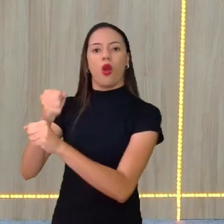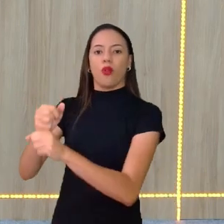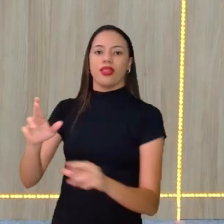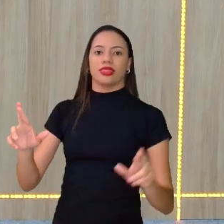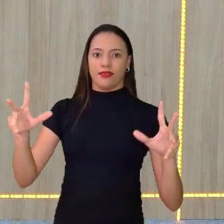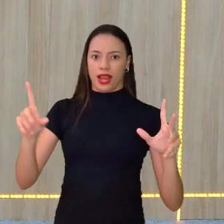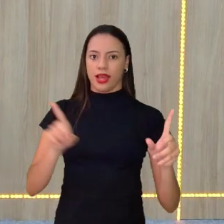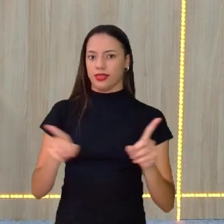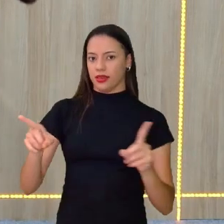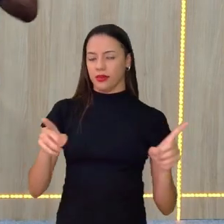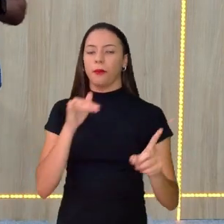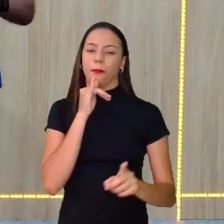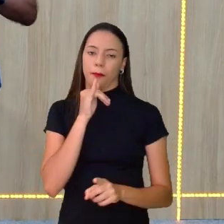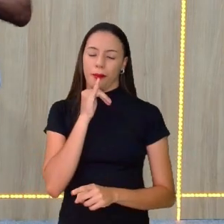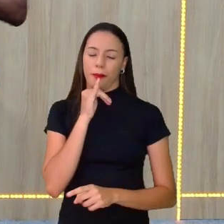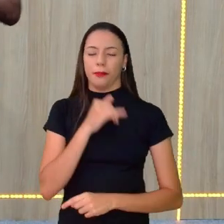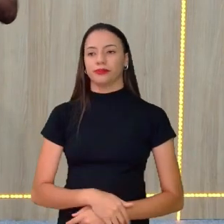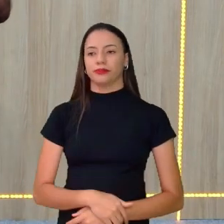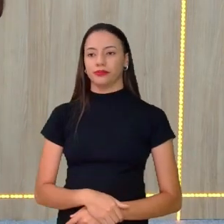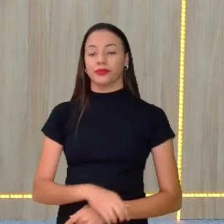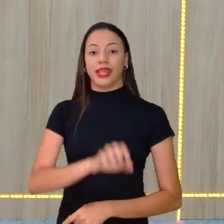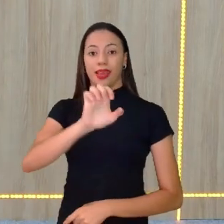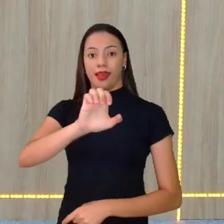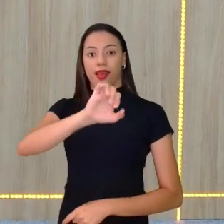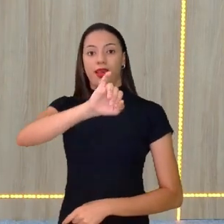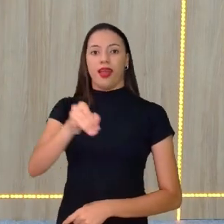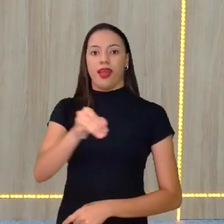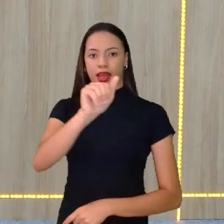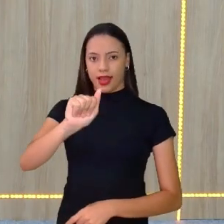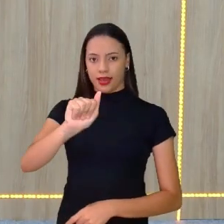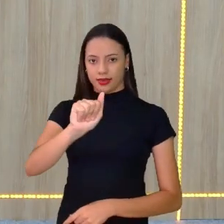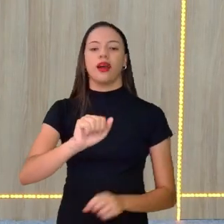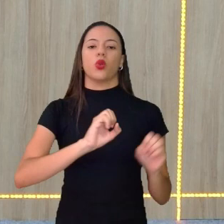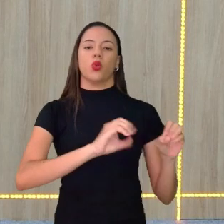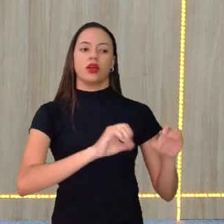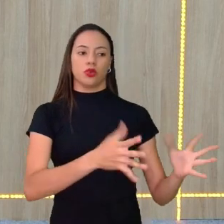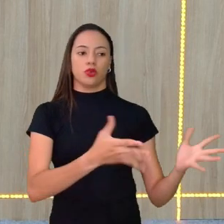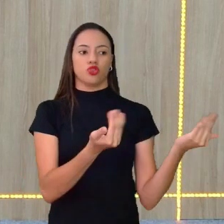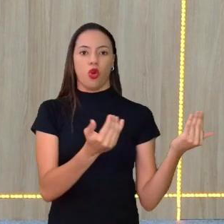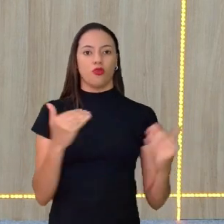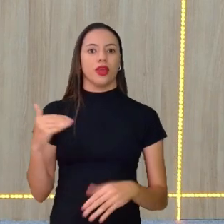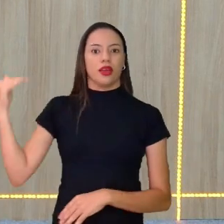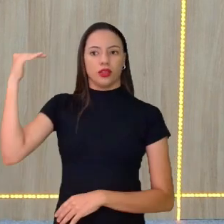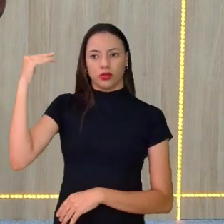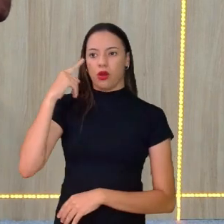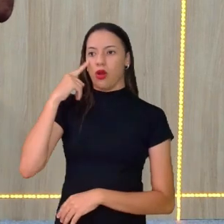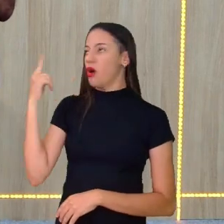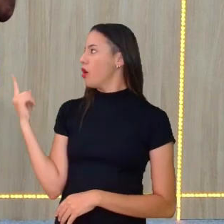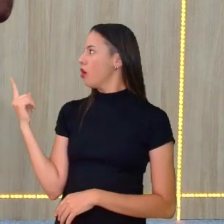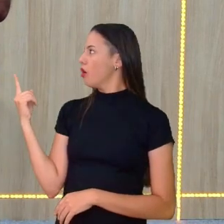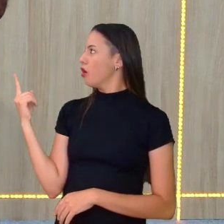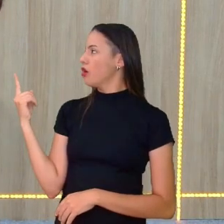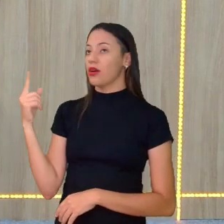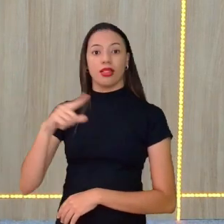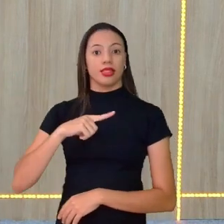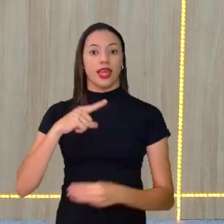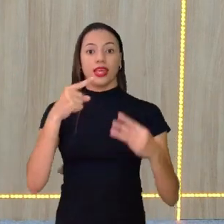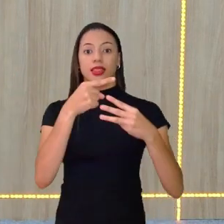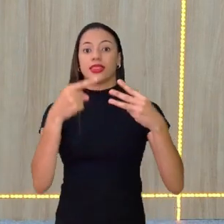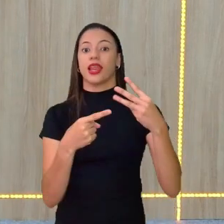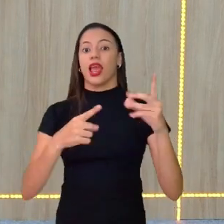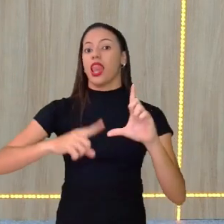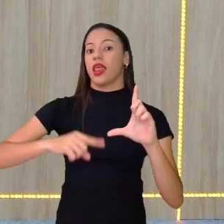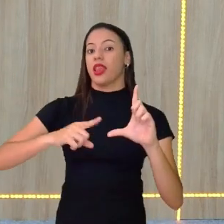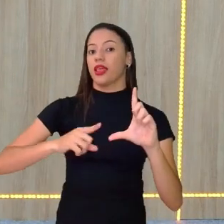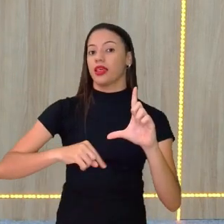aqui. Por exemplo, se a gente colocar assim, EJA, Educação de Jovens e Adultos. Eu coloquei EJA aí, e eu vejo que EJA tem três letrinhas,